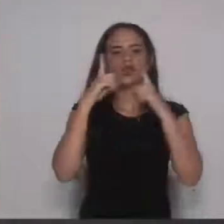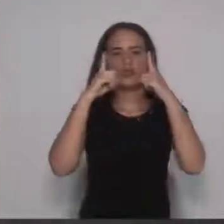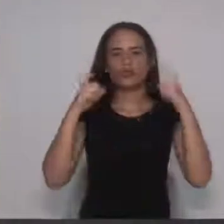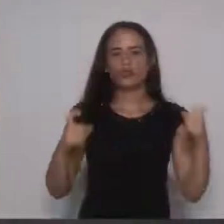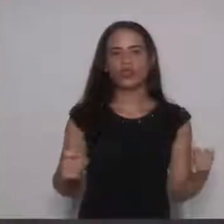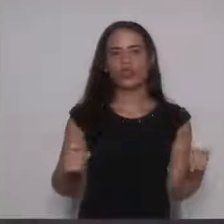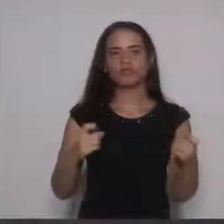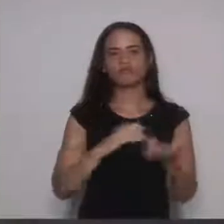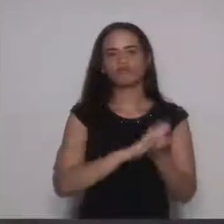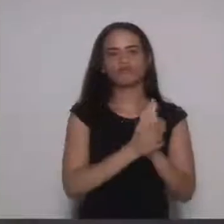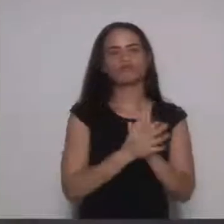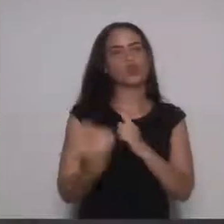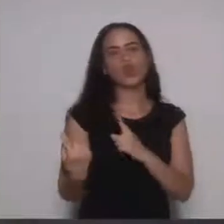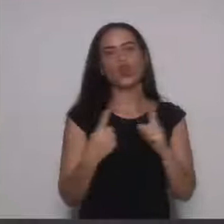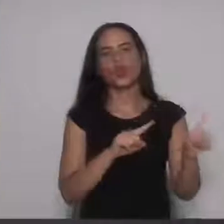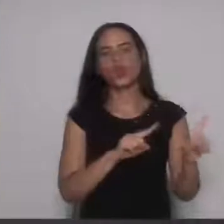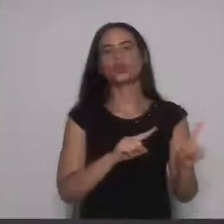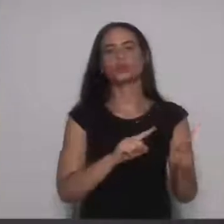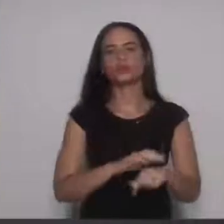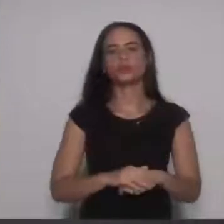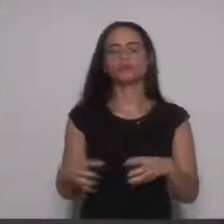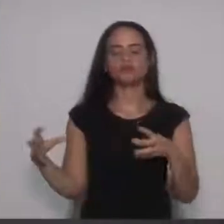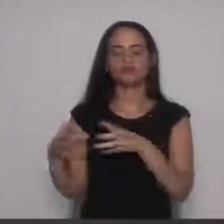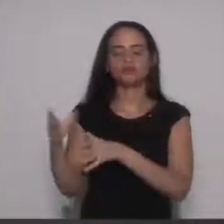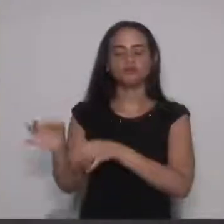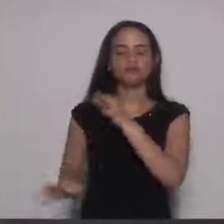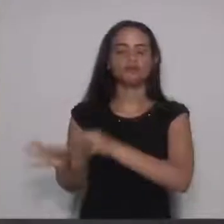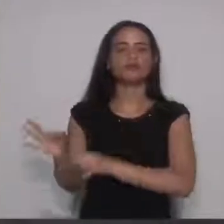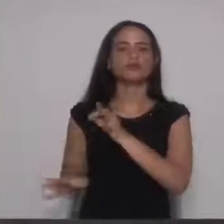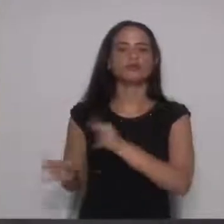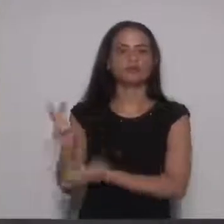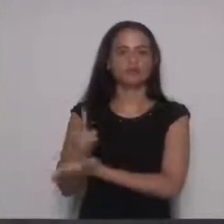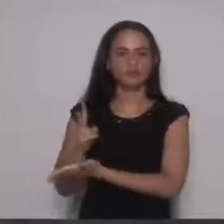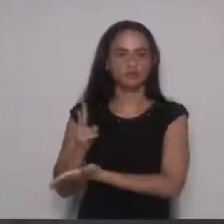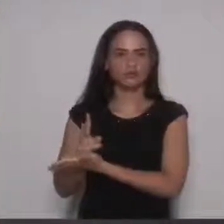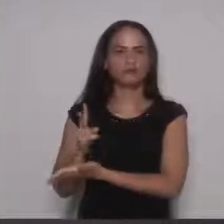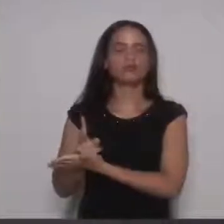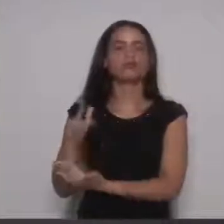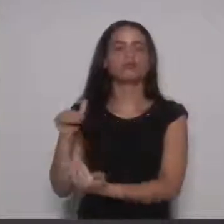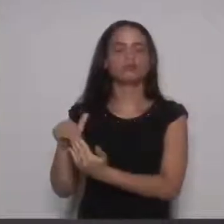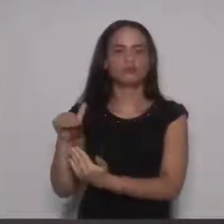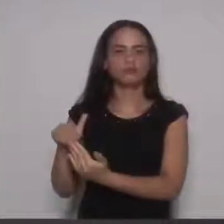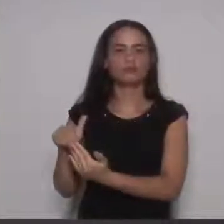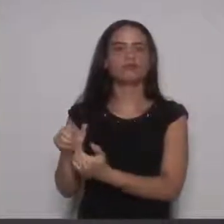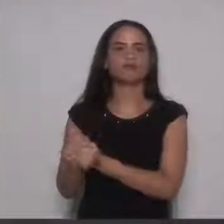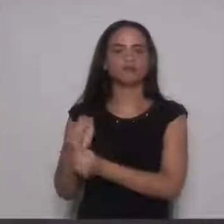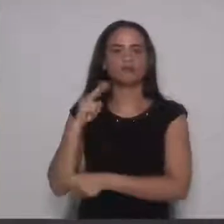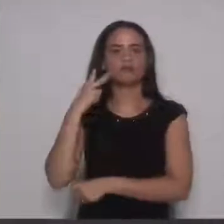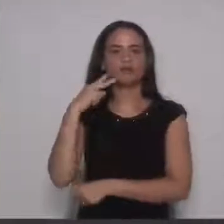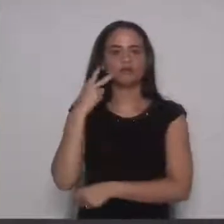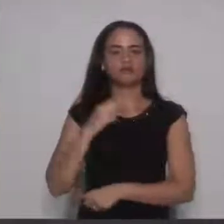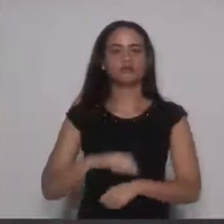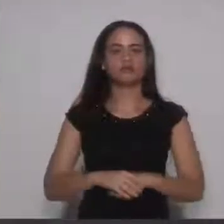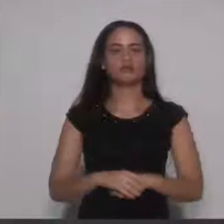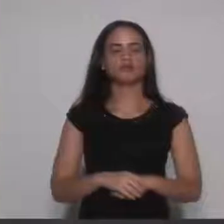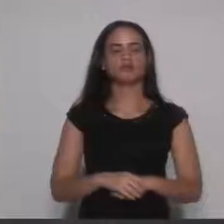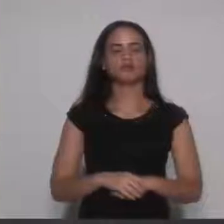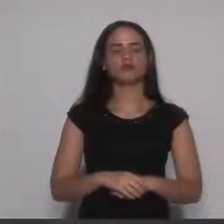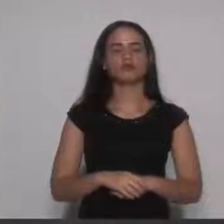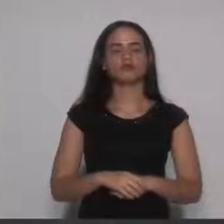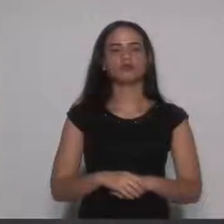Coro maioria simples, com os pareceres da procuradoria jurídica e das comissões permanentes. Avulso com os senhores vereadores.